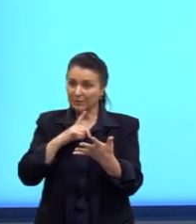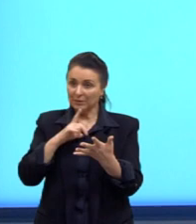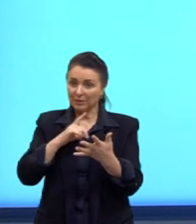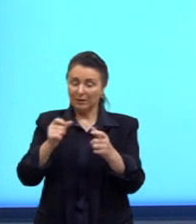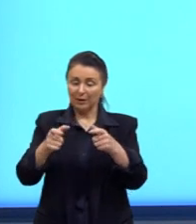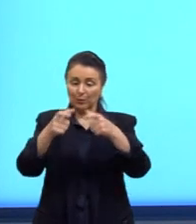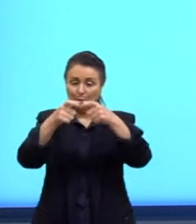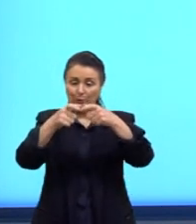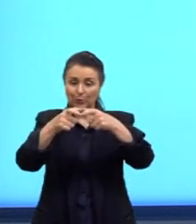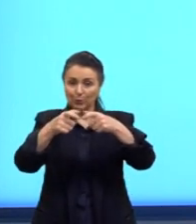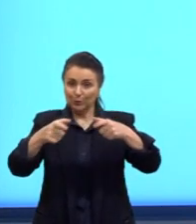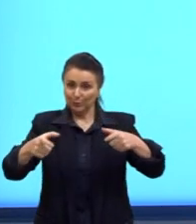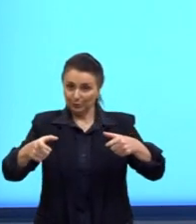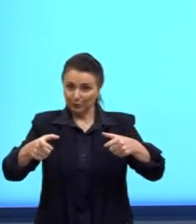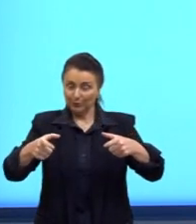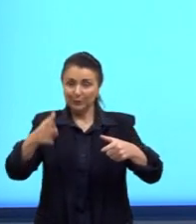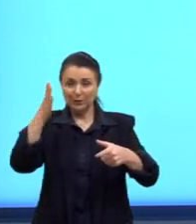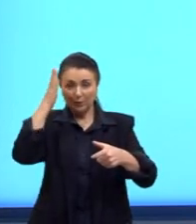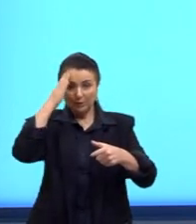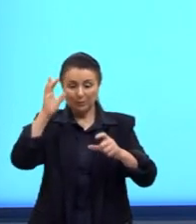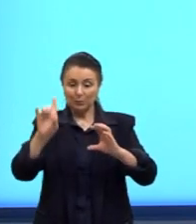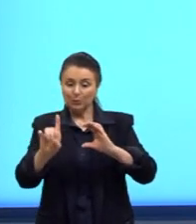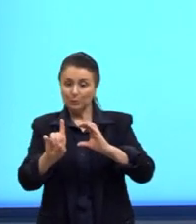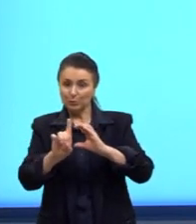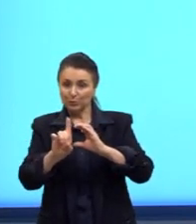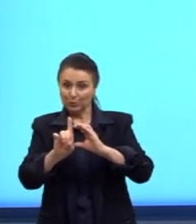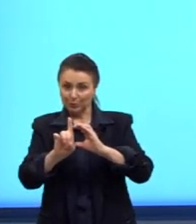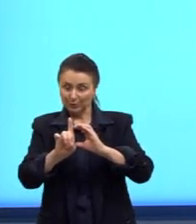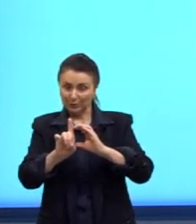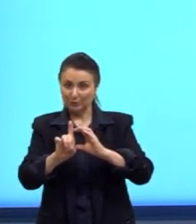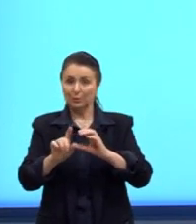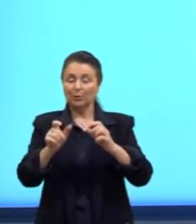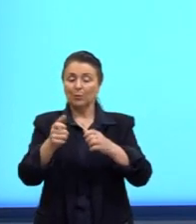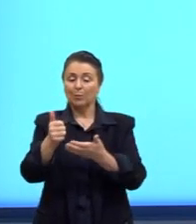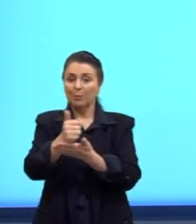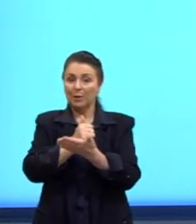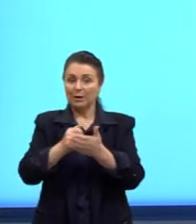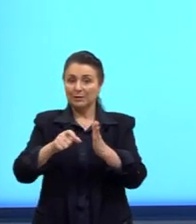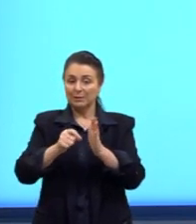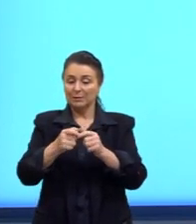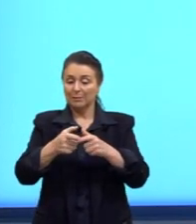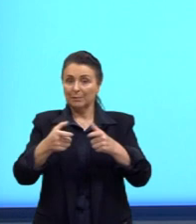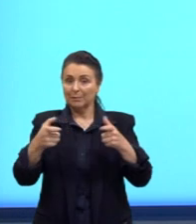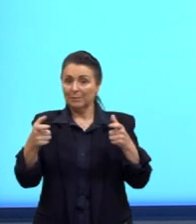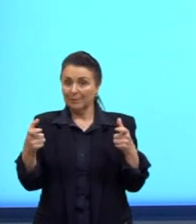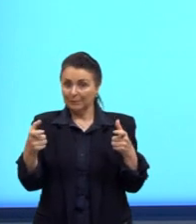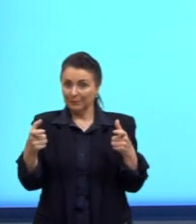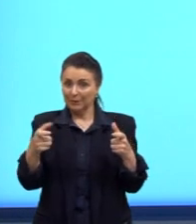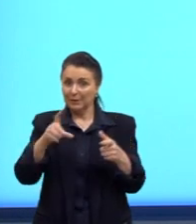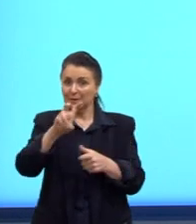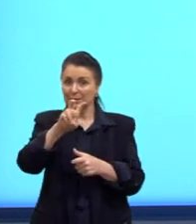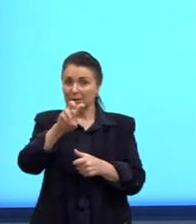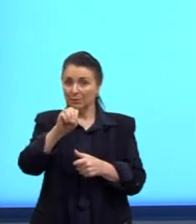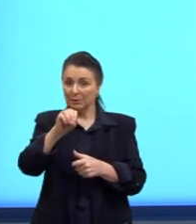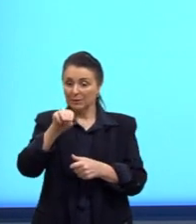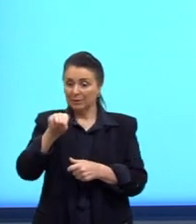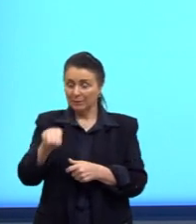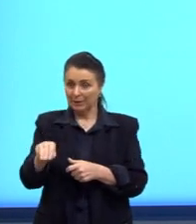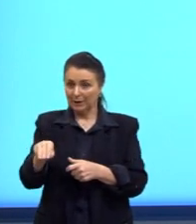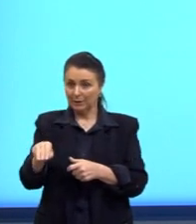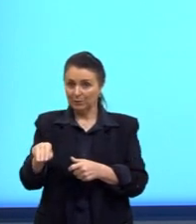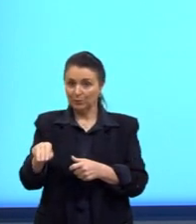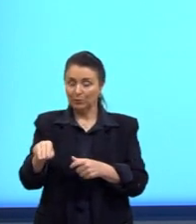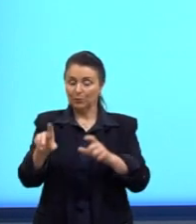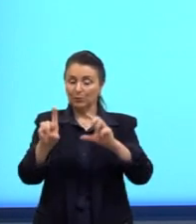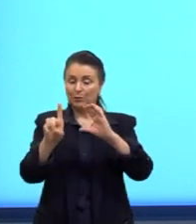tronco, nós sabemos que o diâmetro da base maior seria de 50 metros. O diâmetro